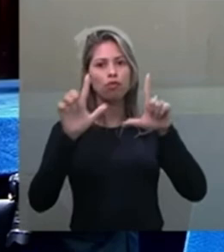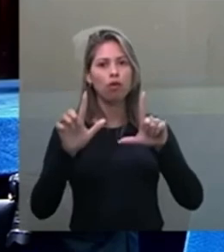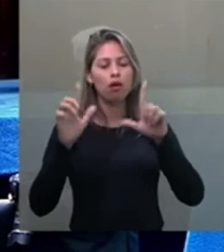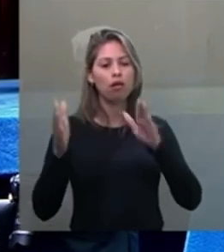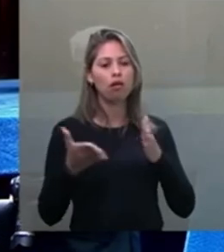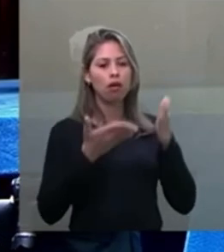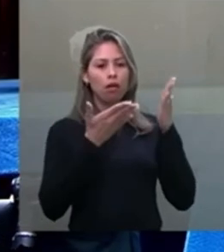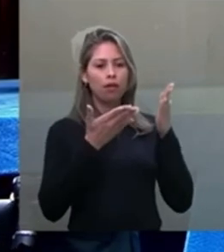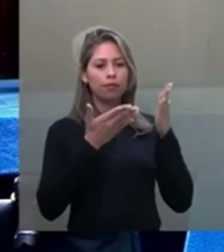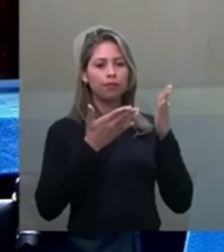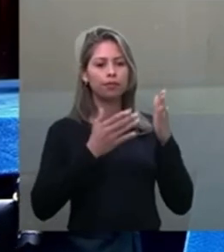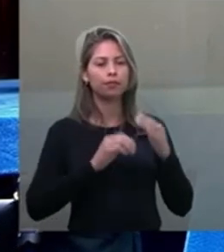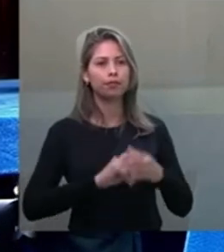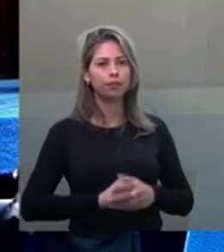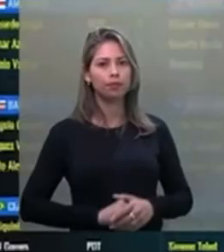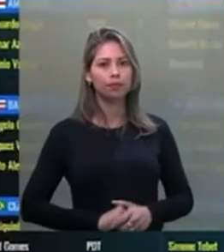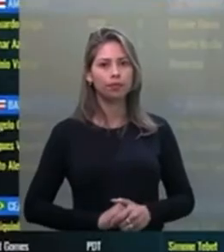final.